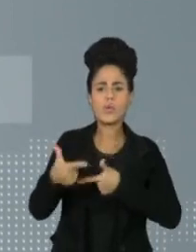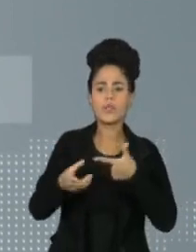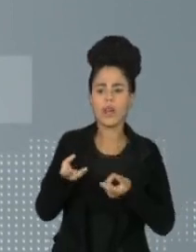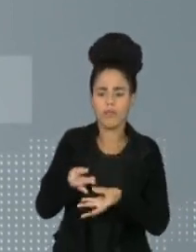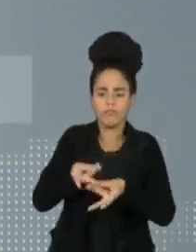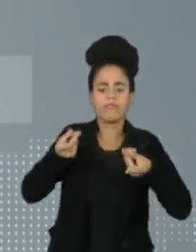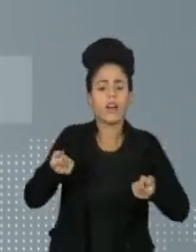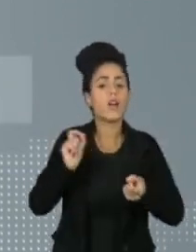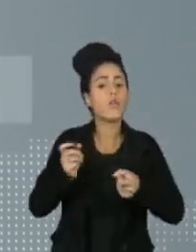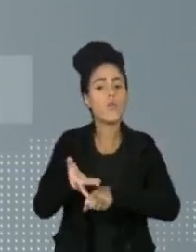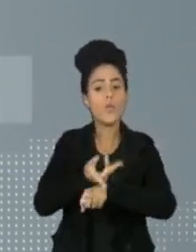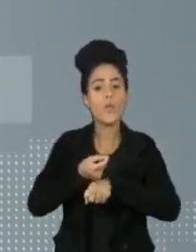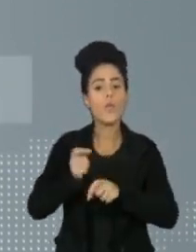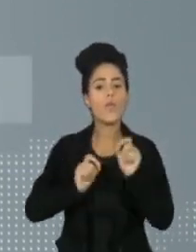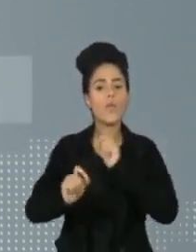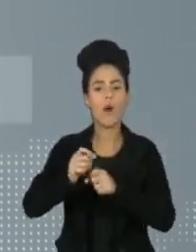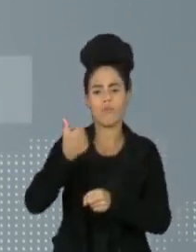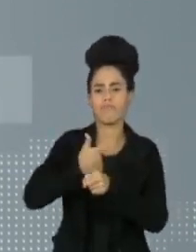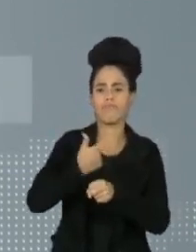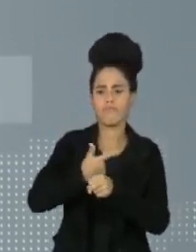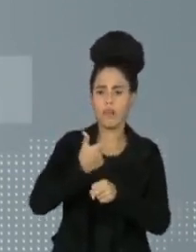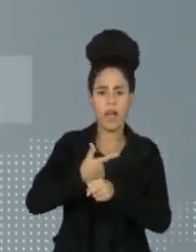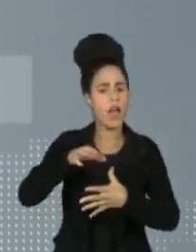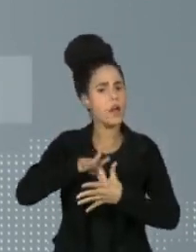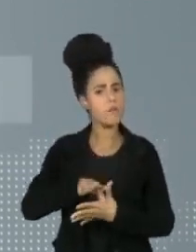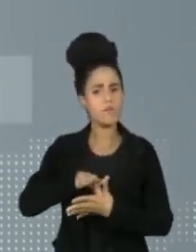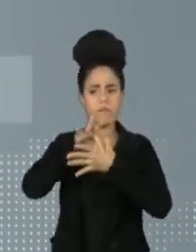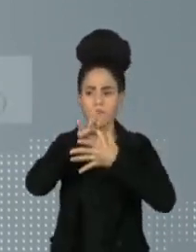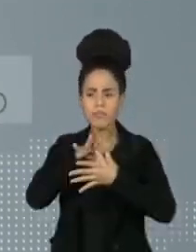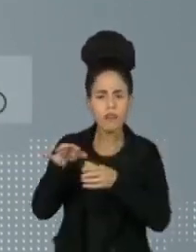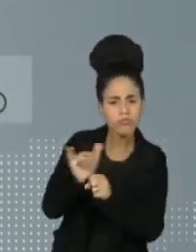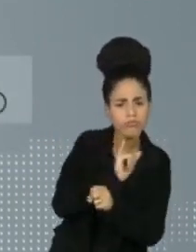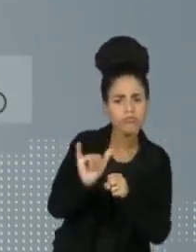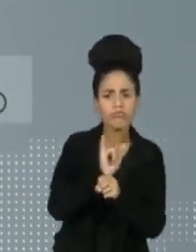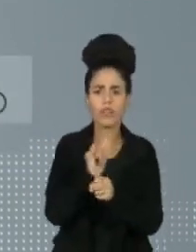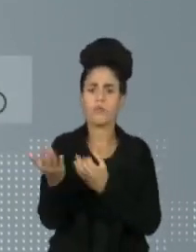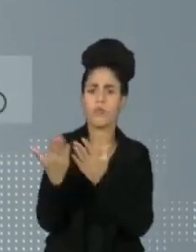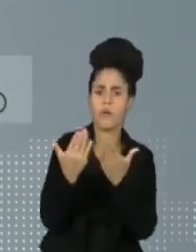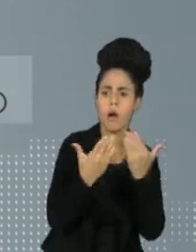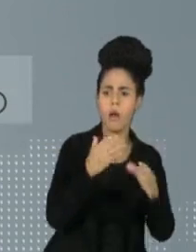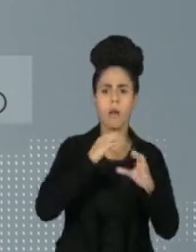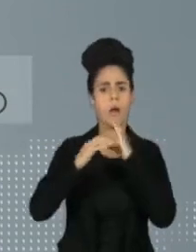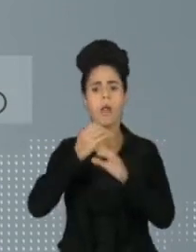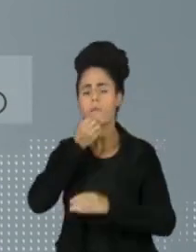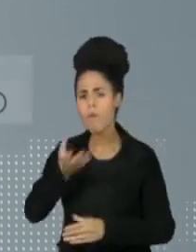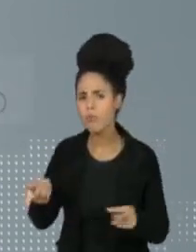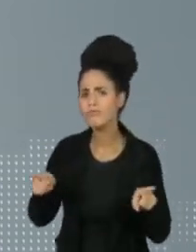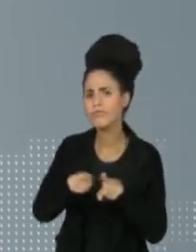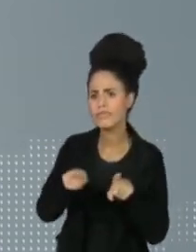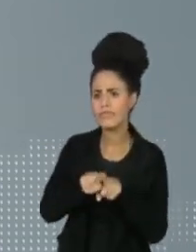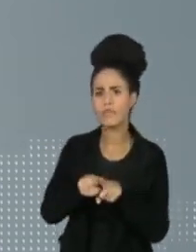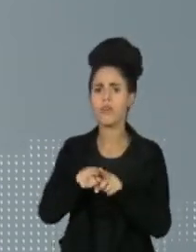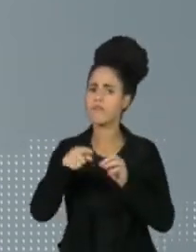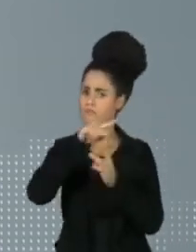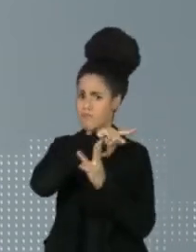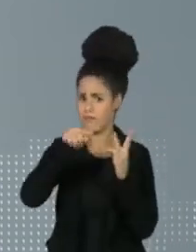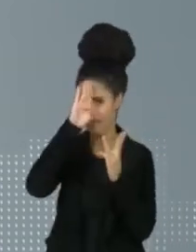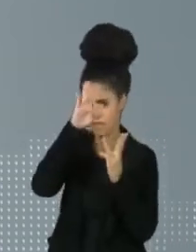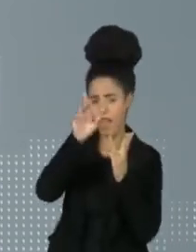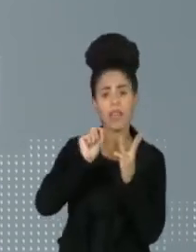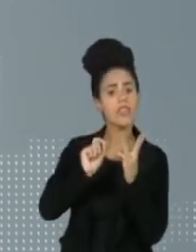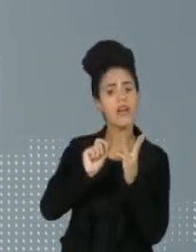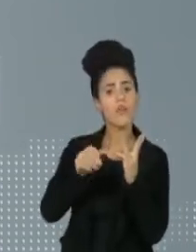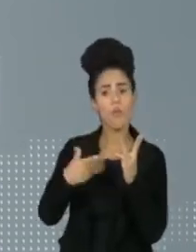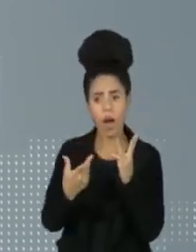mais importantes na chefia são liderança, alinhamento estratégico e boa comunicação. Os profissionais também apontaram os três